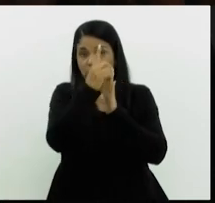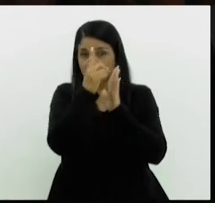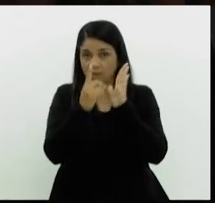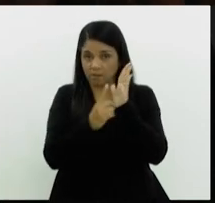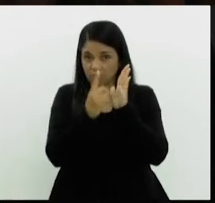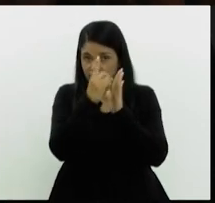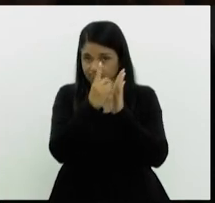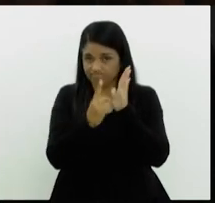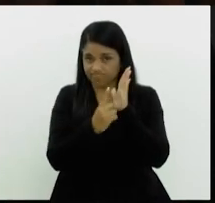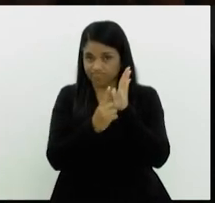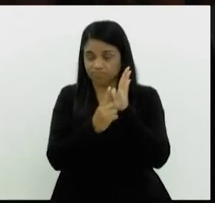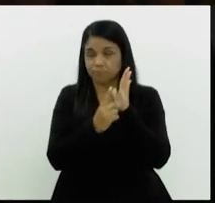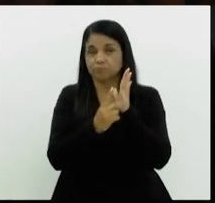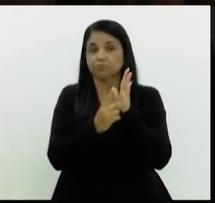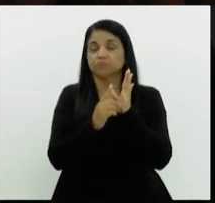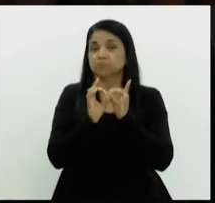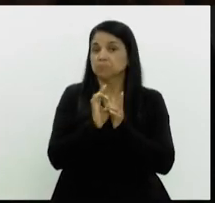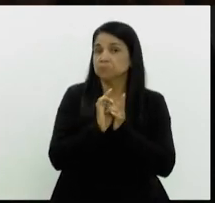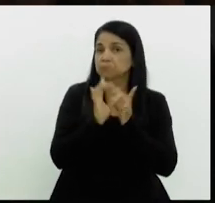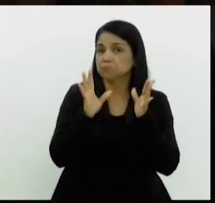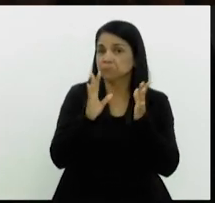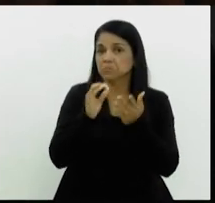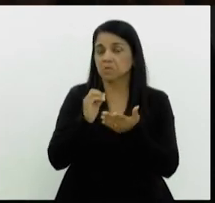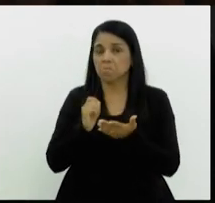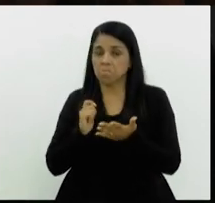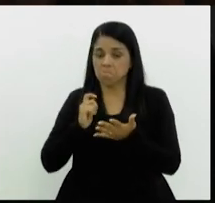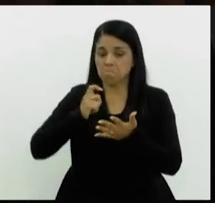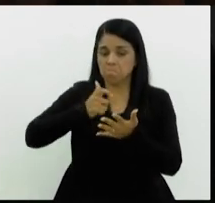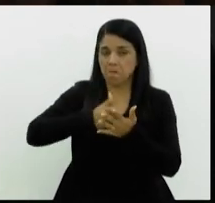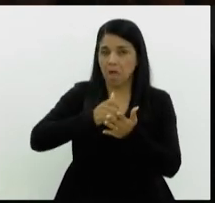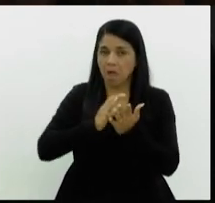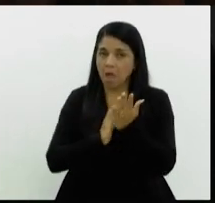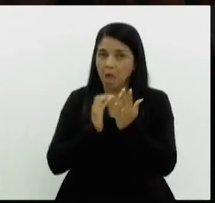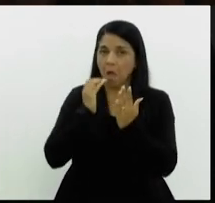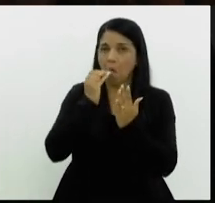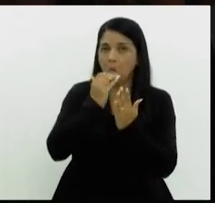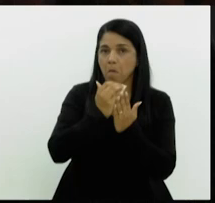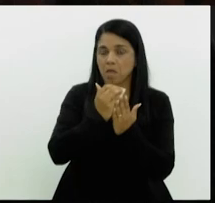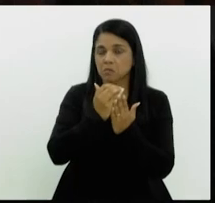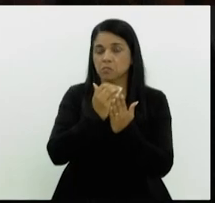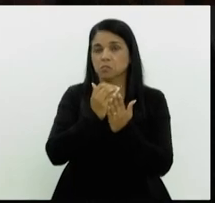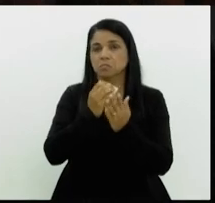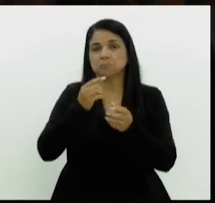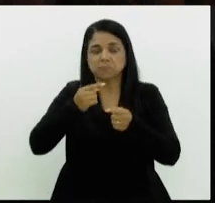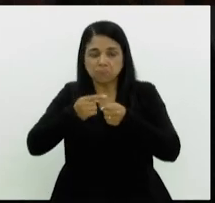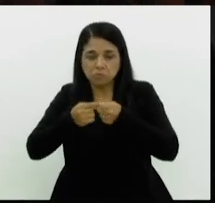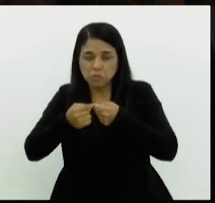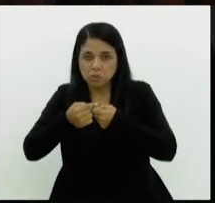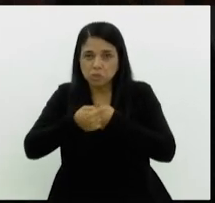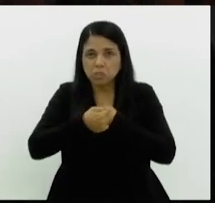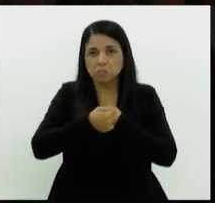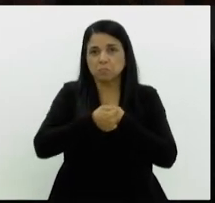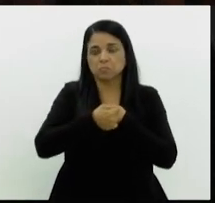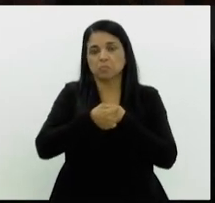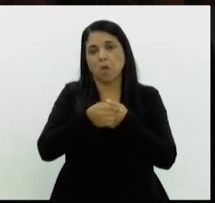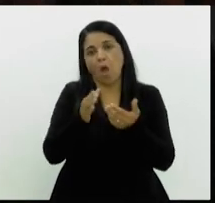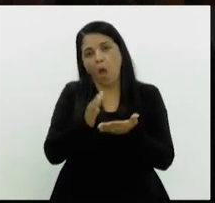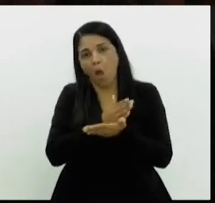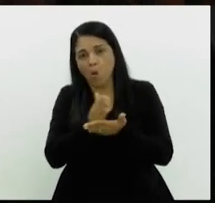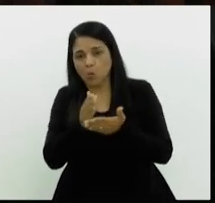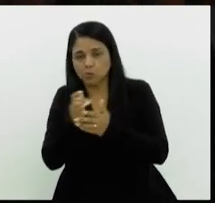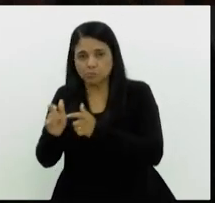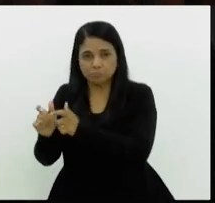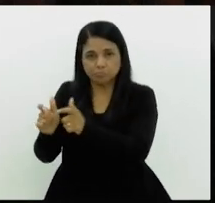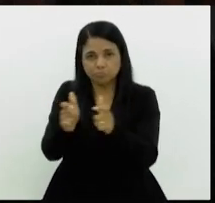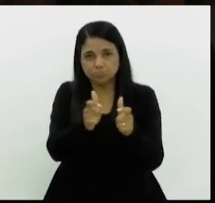um aumento de acordo com alguns setores, alguns municípios, alguns lugares, de 2%, 4%